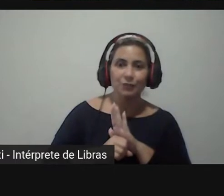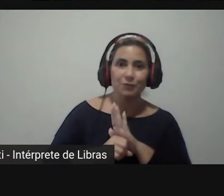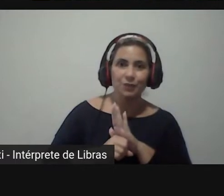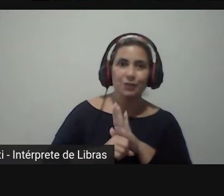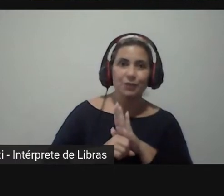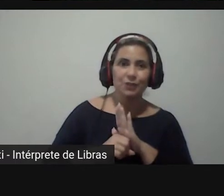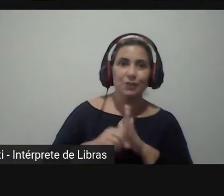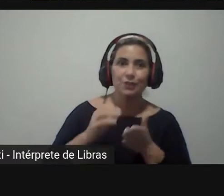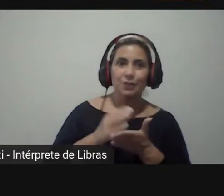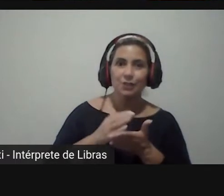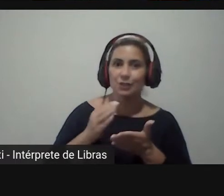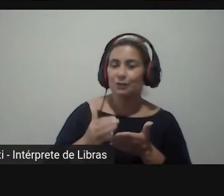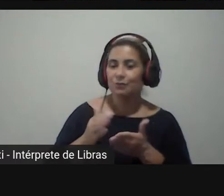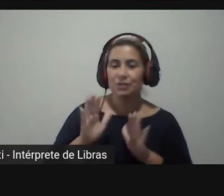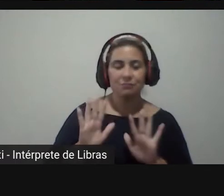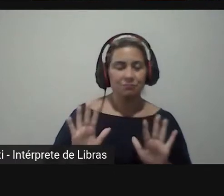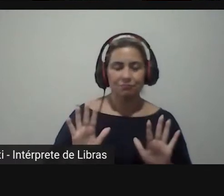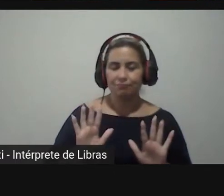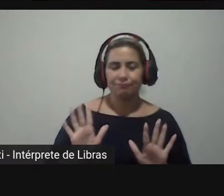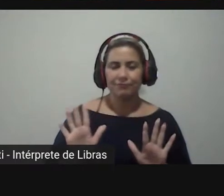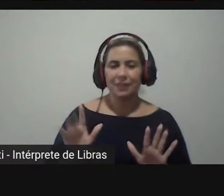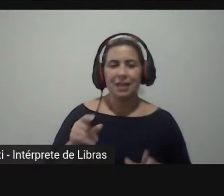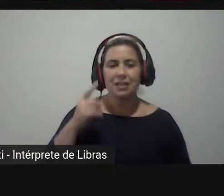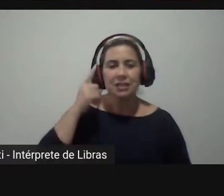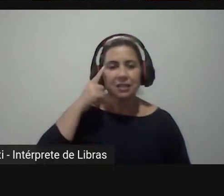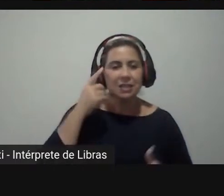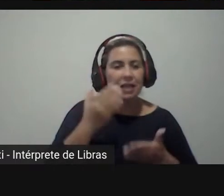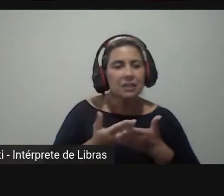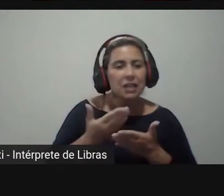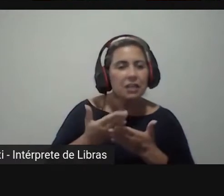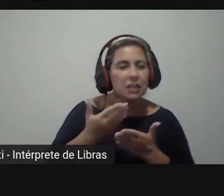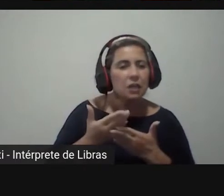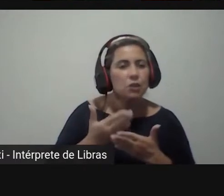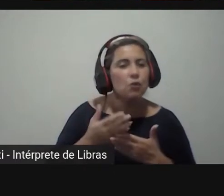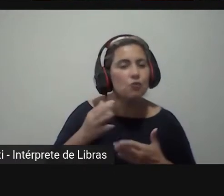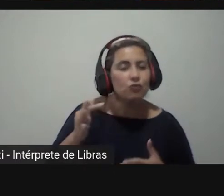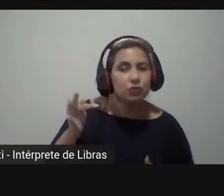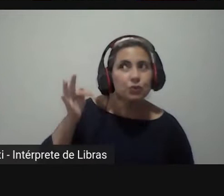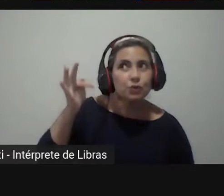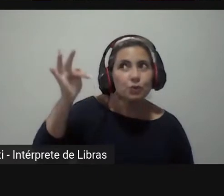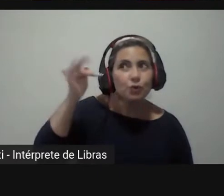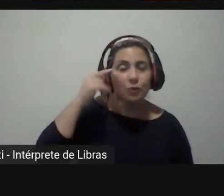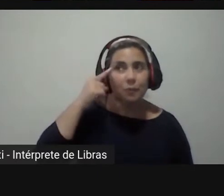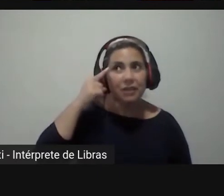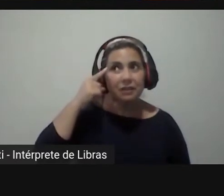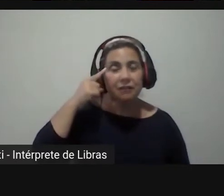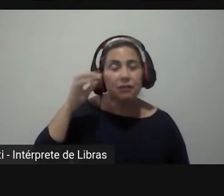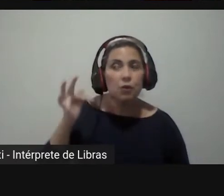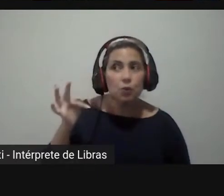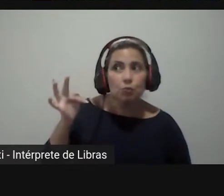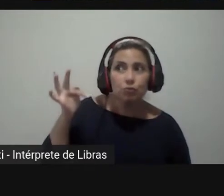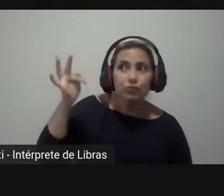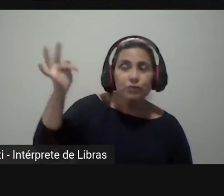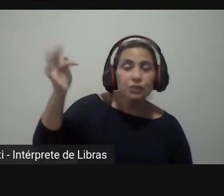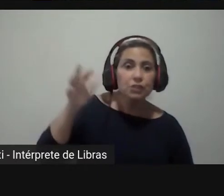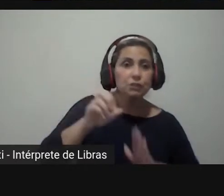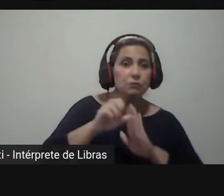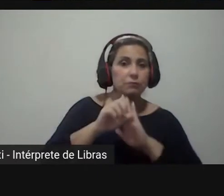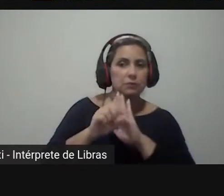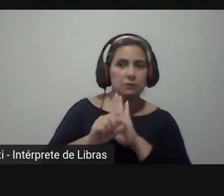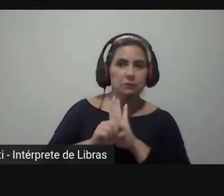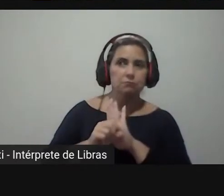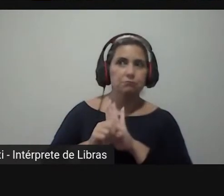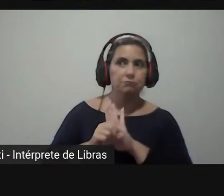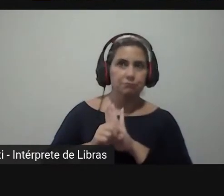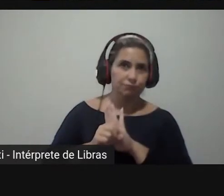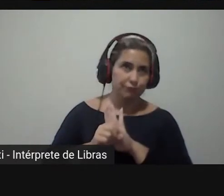metade do século XX que é o que reina hoje estou falando de psicologia do próximo século eu tenho